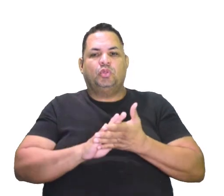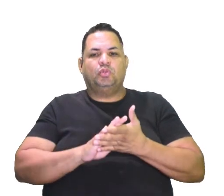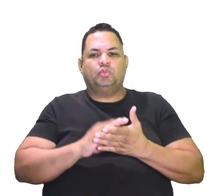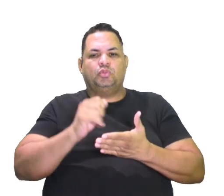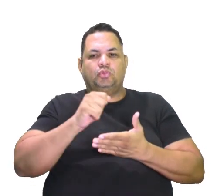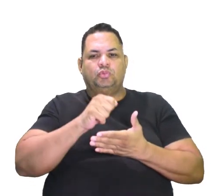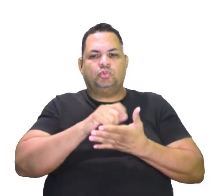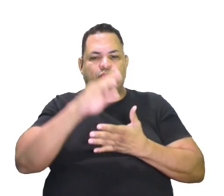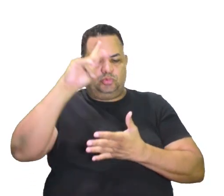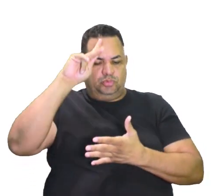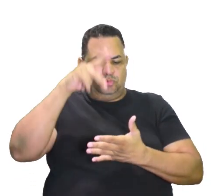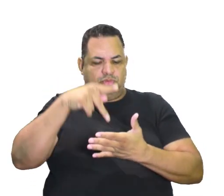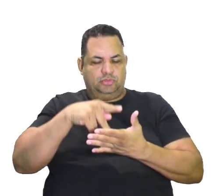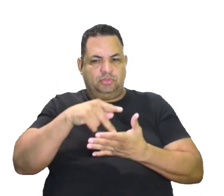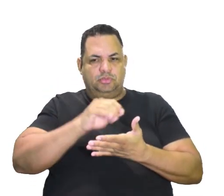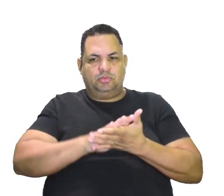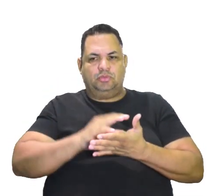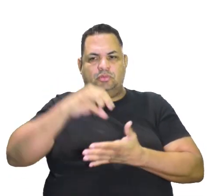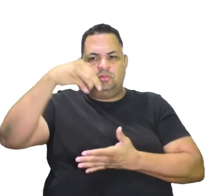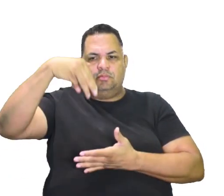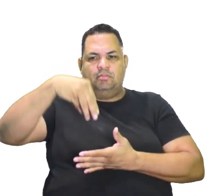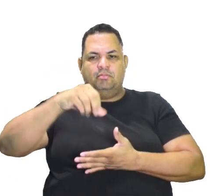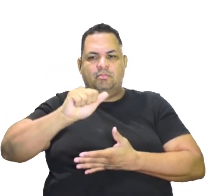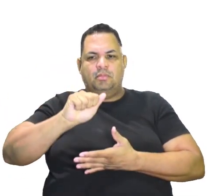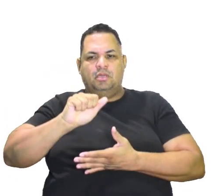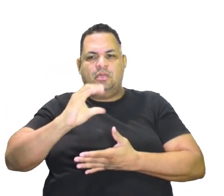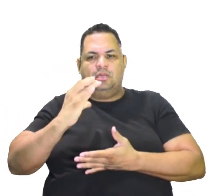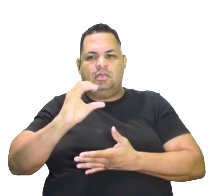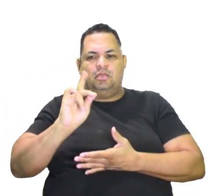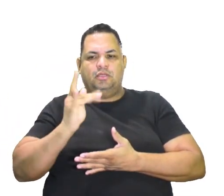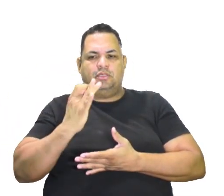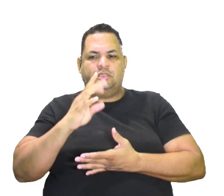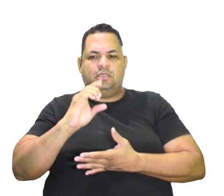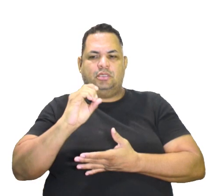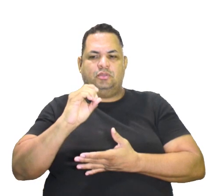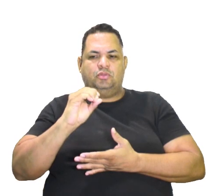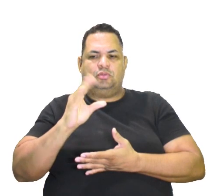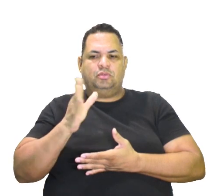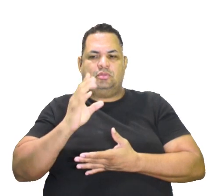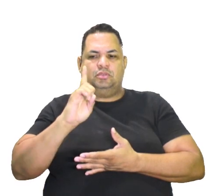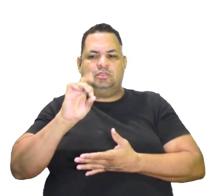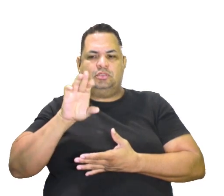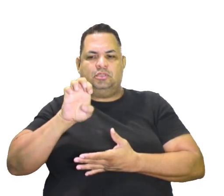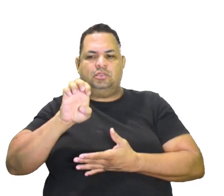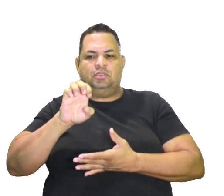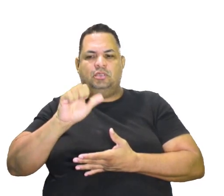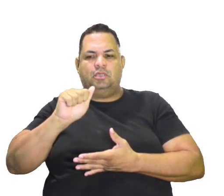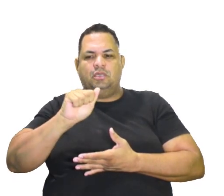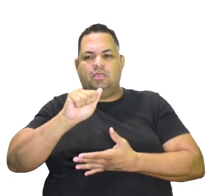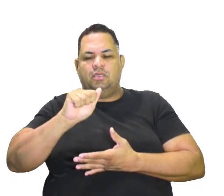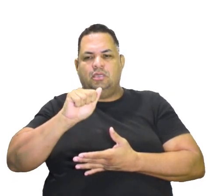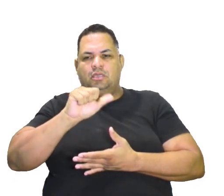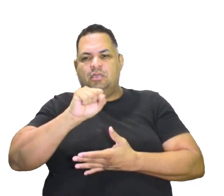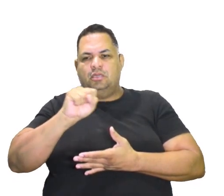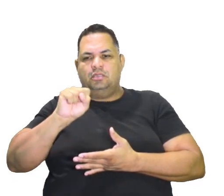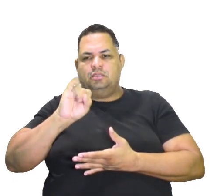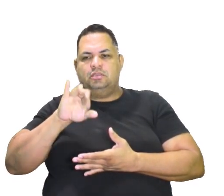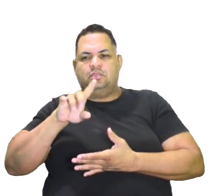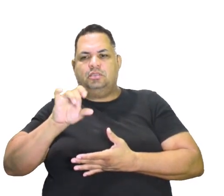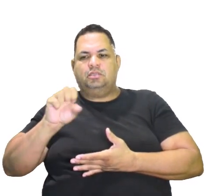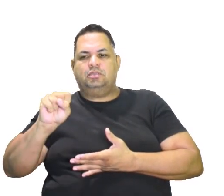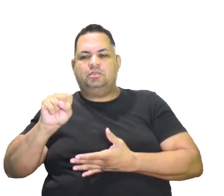de Machado de Assis? Então, você vai lembrar aí o que nós vimos na nossa aula e você vai